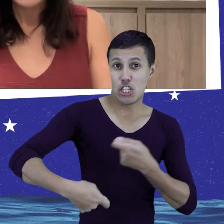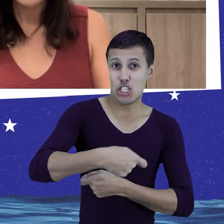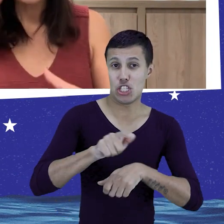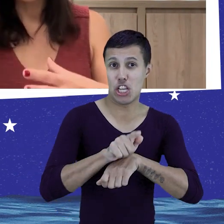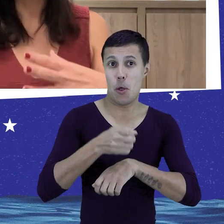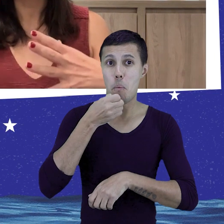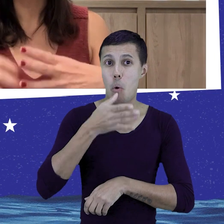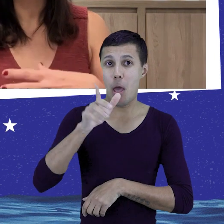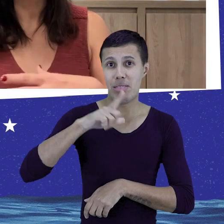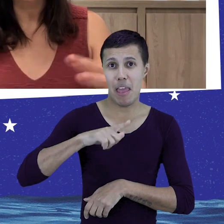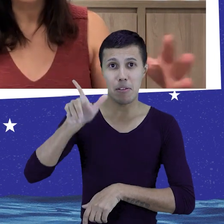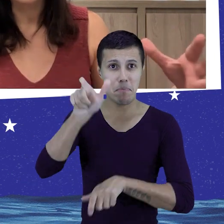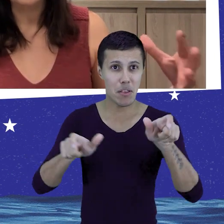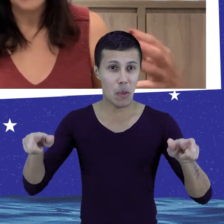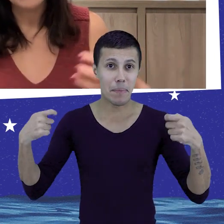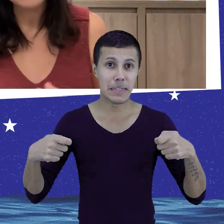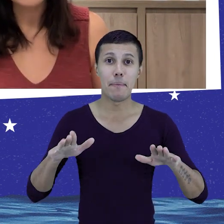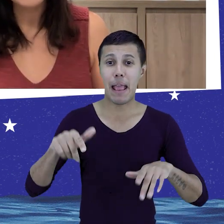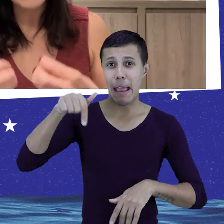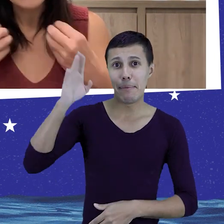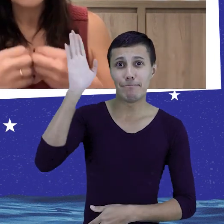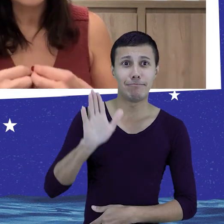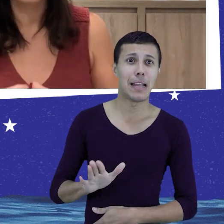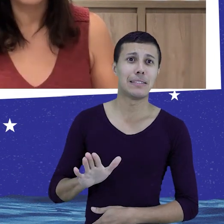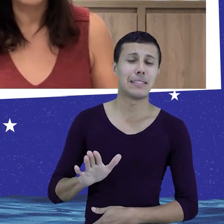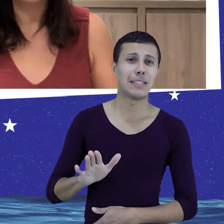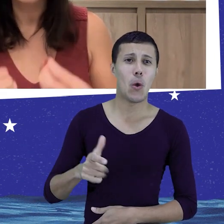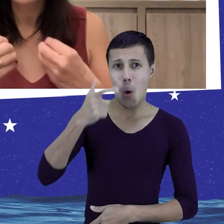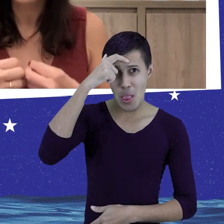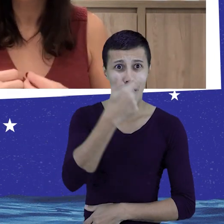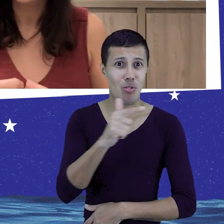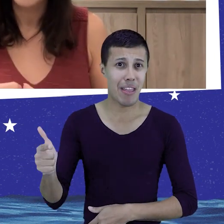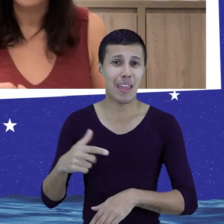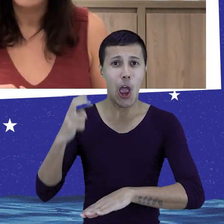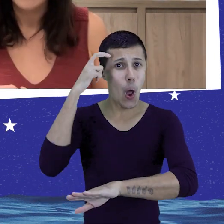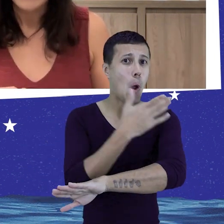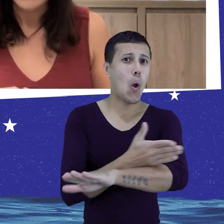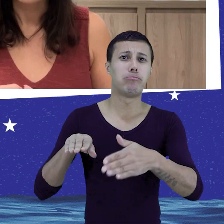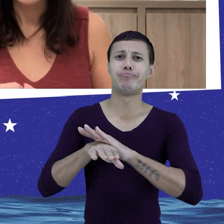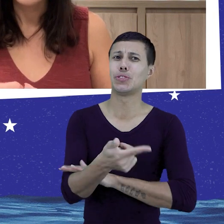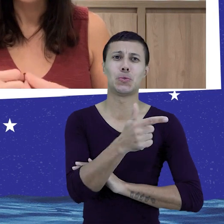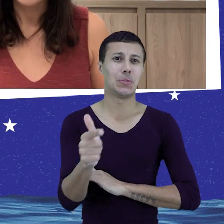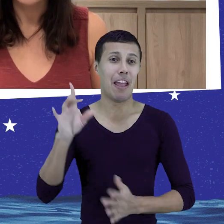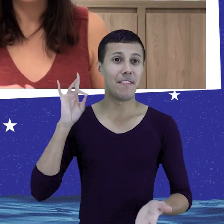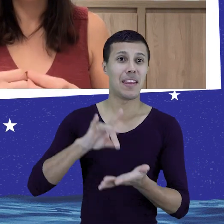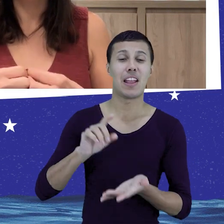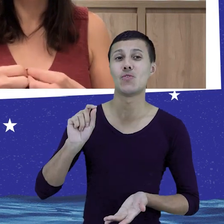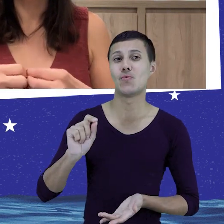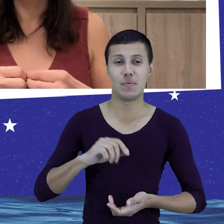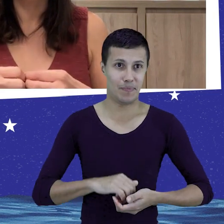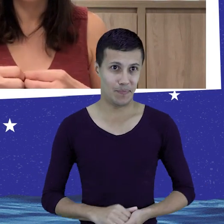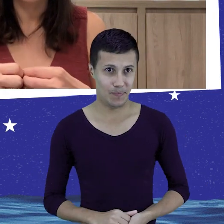E aí a gente, só que a gente encontra um país sem essa consciência e sem essa cultura. A verdade é,